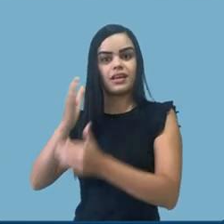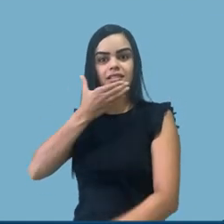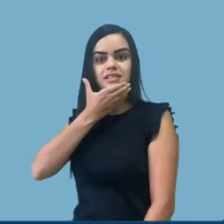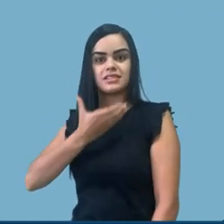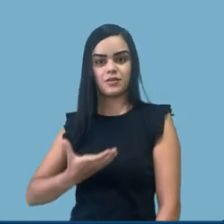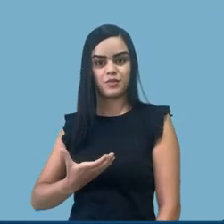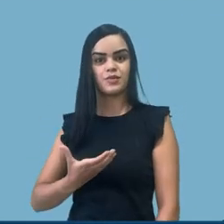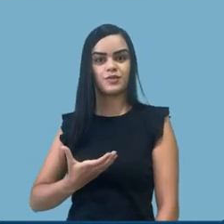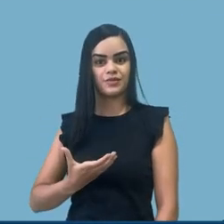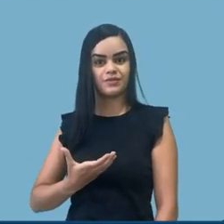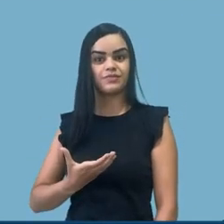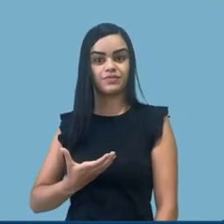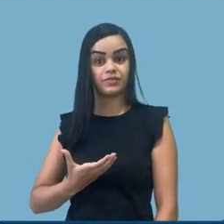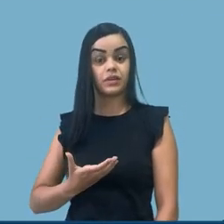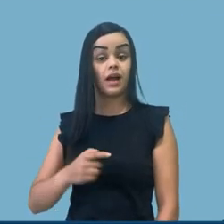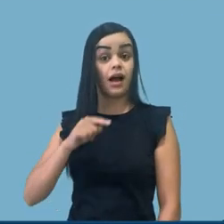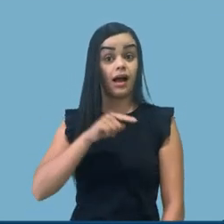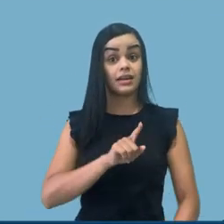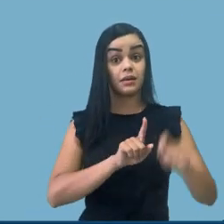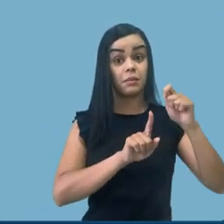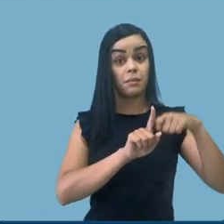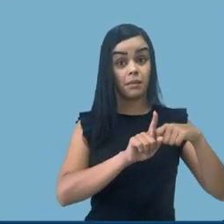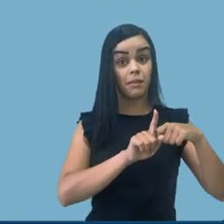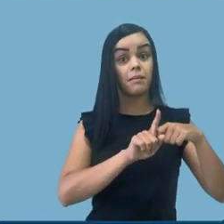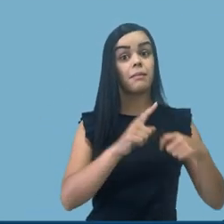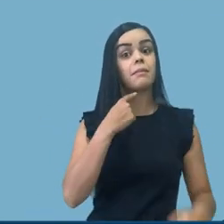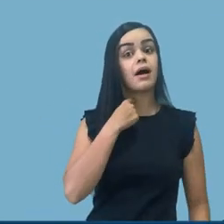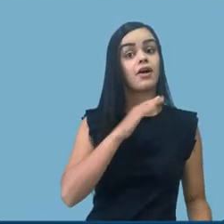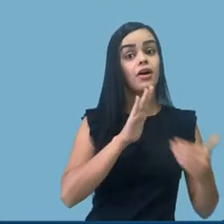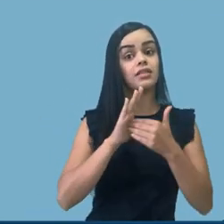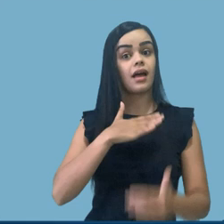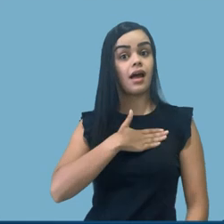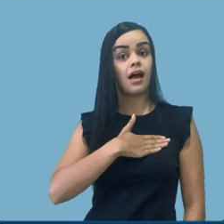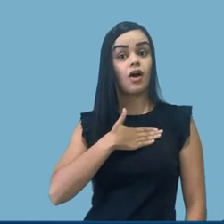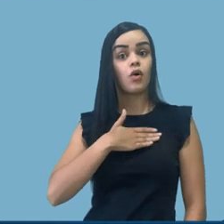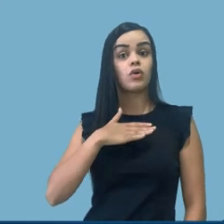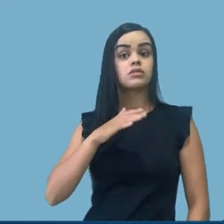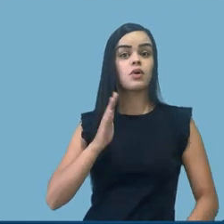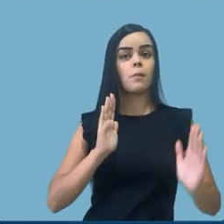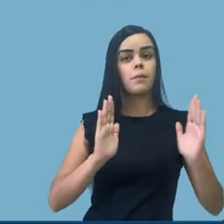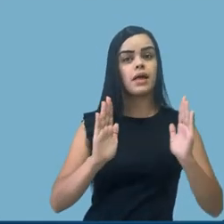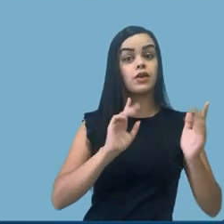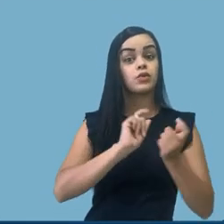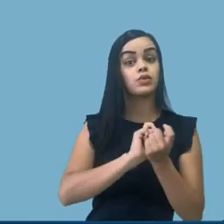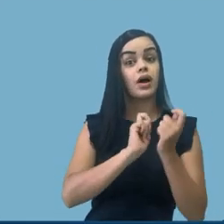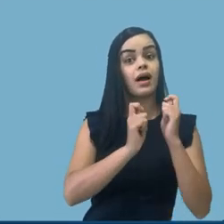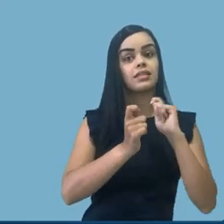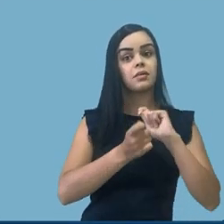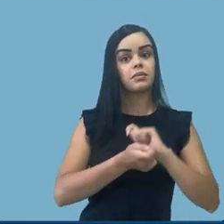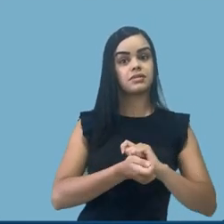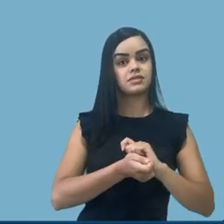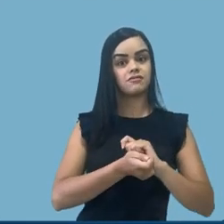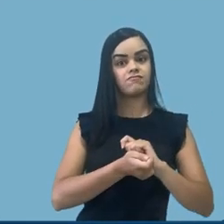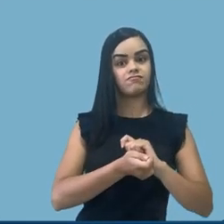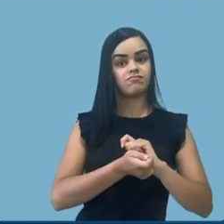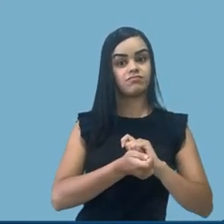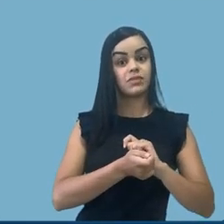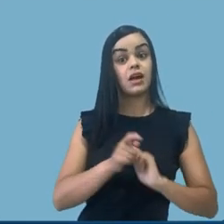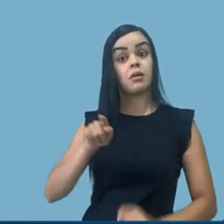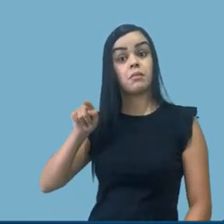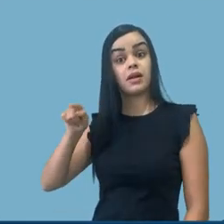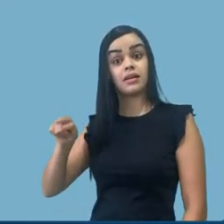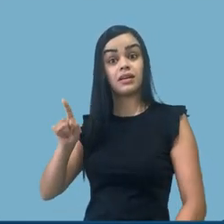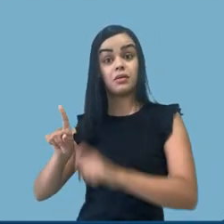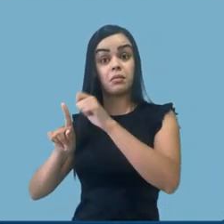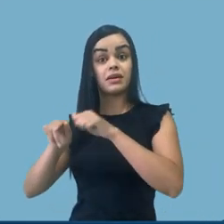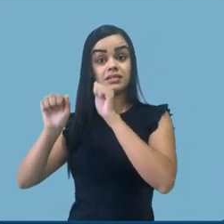esse período de maio a agosto de 2021 se estabelece como um período de adaptação para que se possa, lá